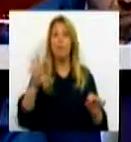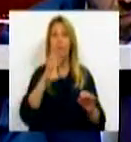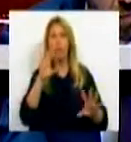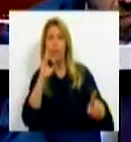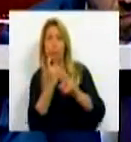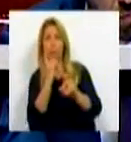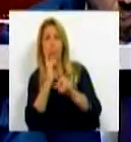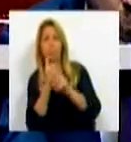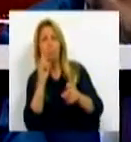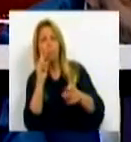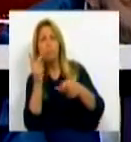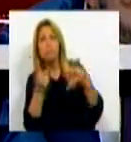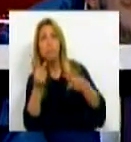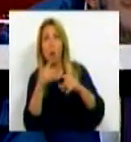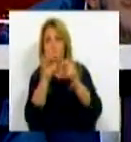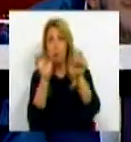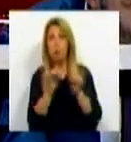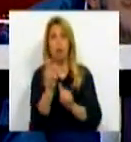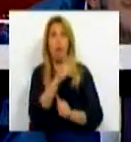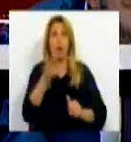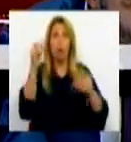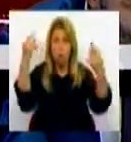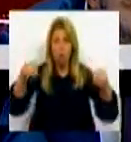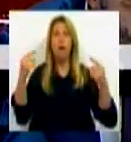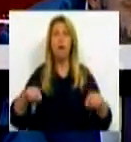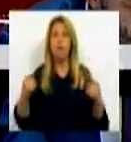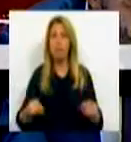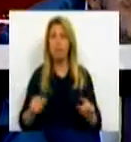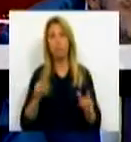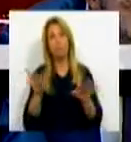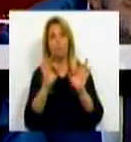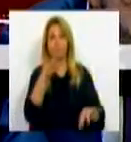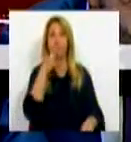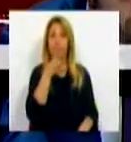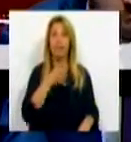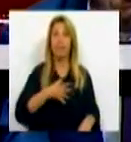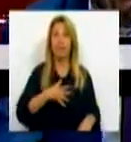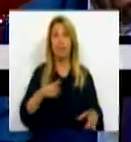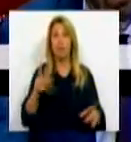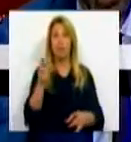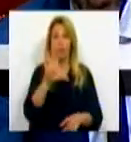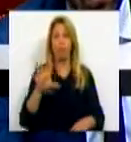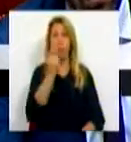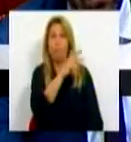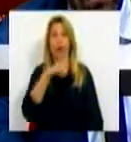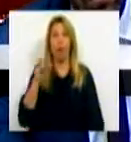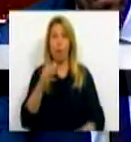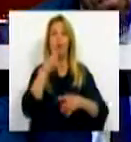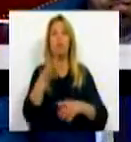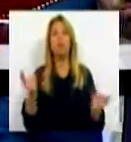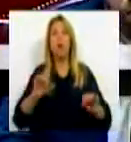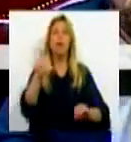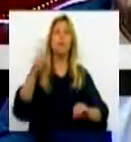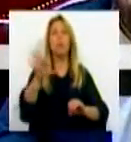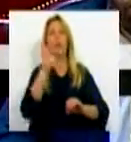errado, temos meios para aferir o sistema. Como disse, de forma errónia, que não há 50% que vão fazer as provas de